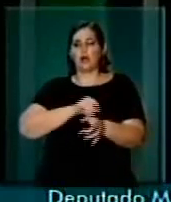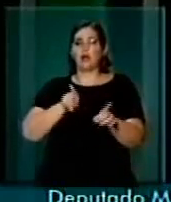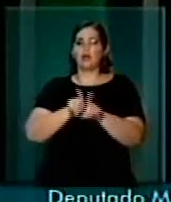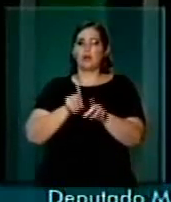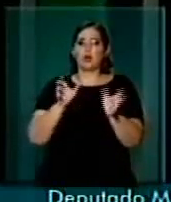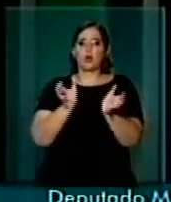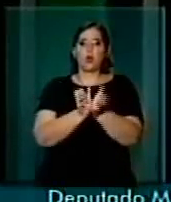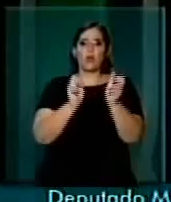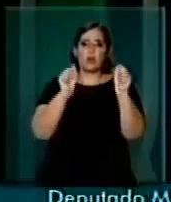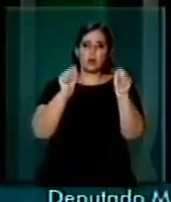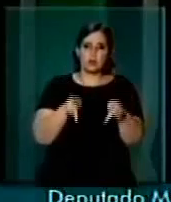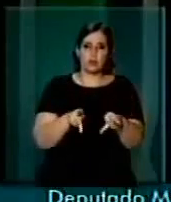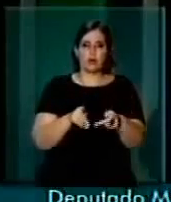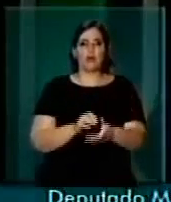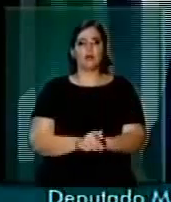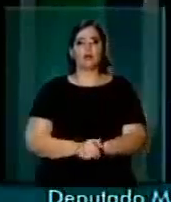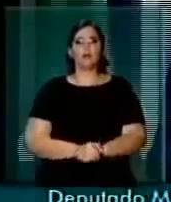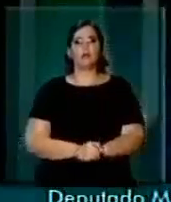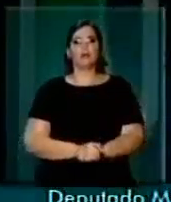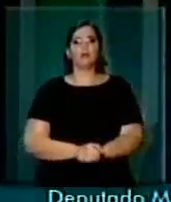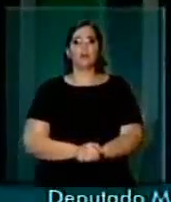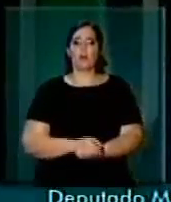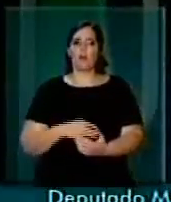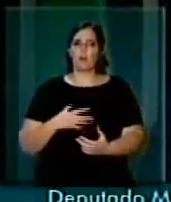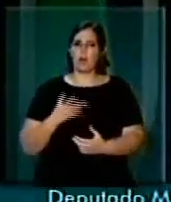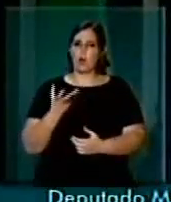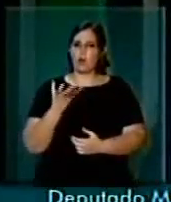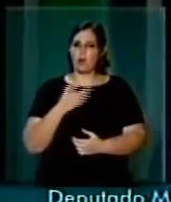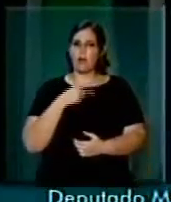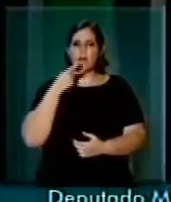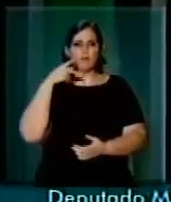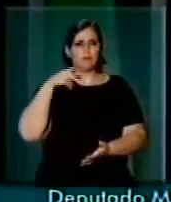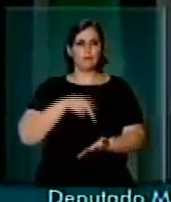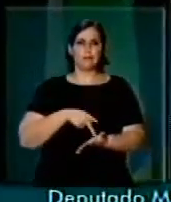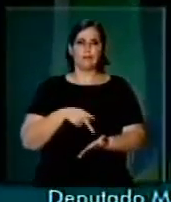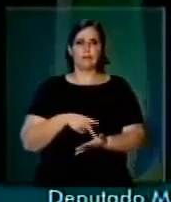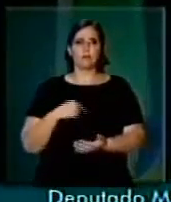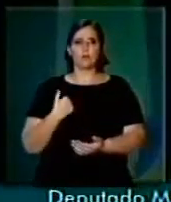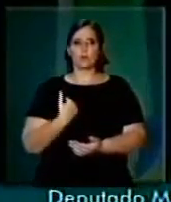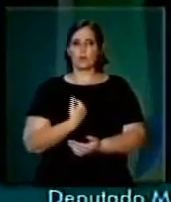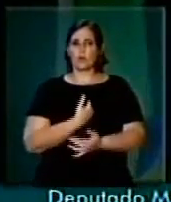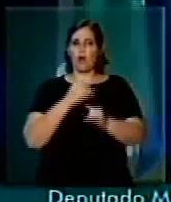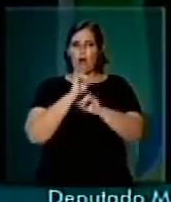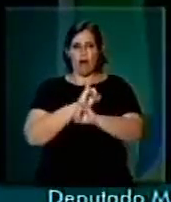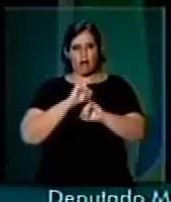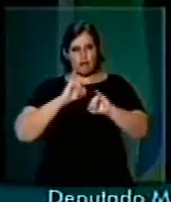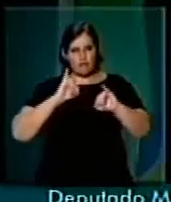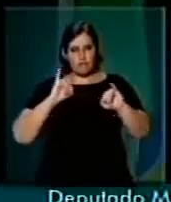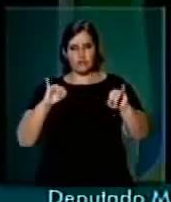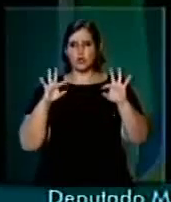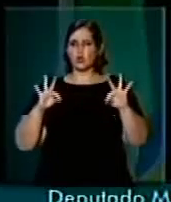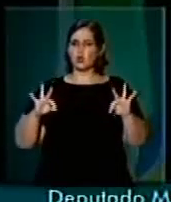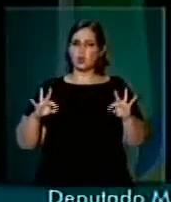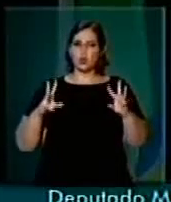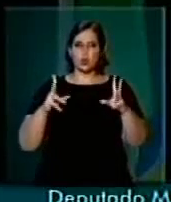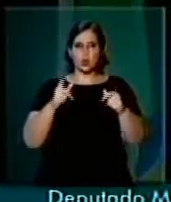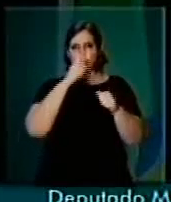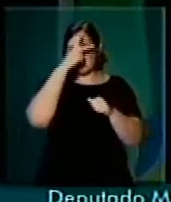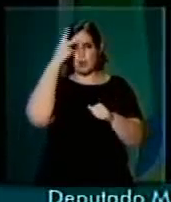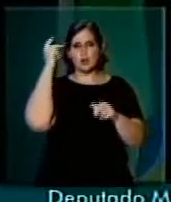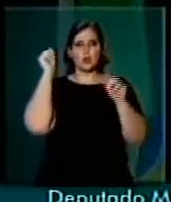segmento tão importante. Quero assegurar a todos os aposentados